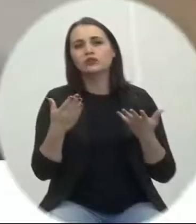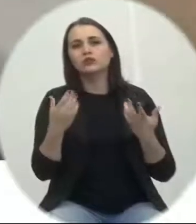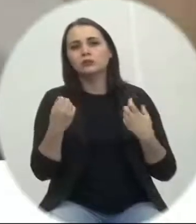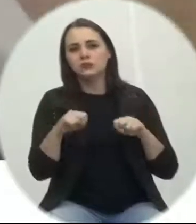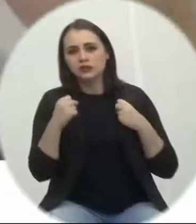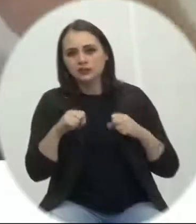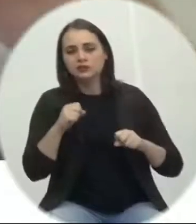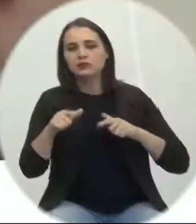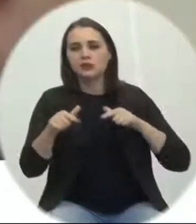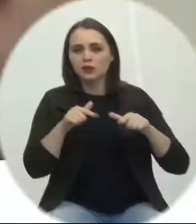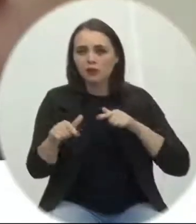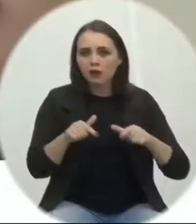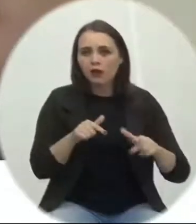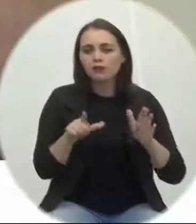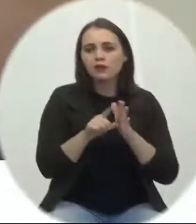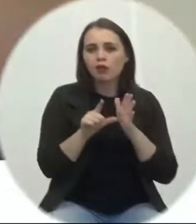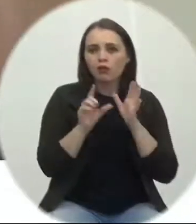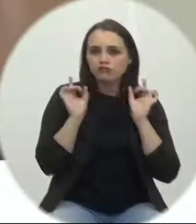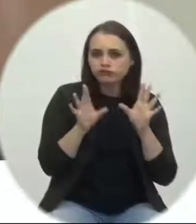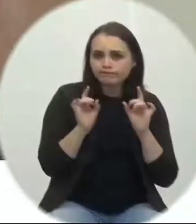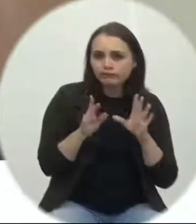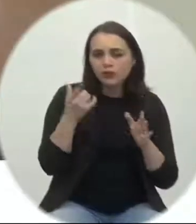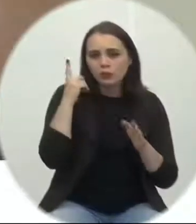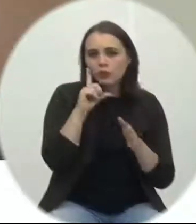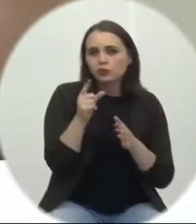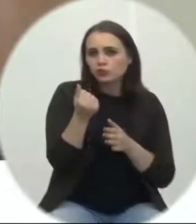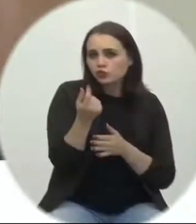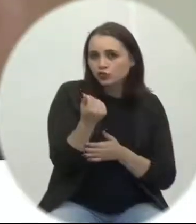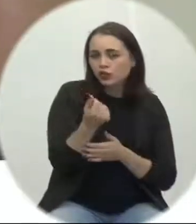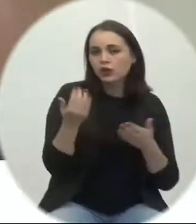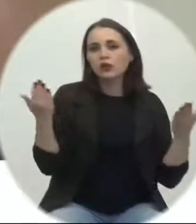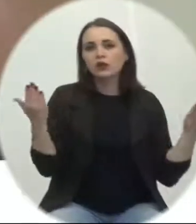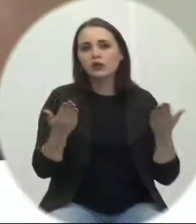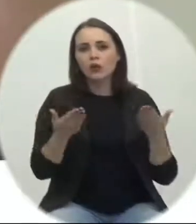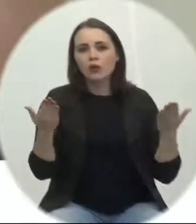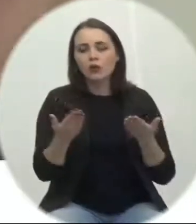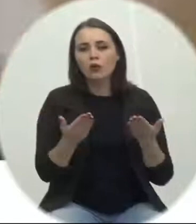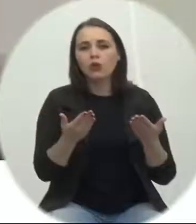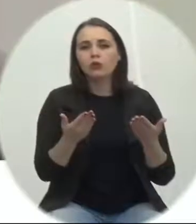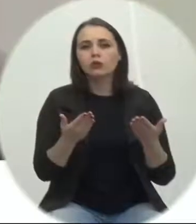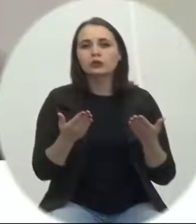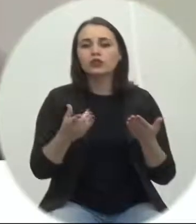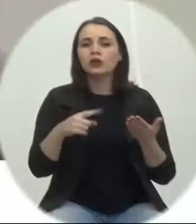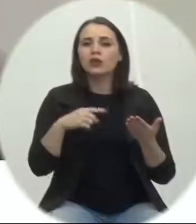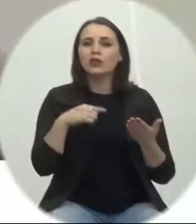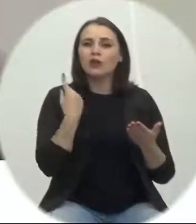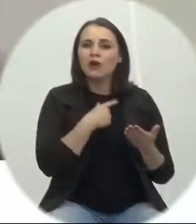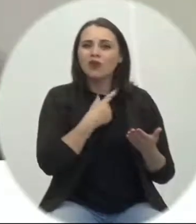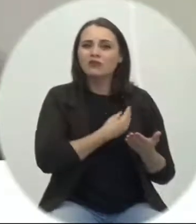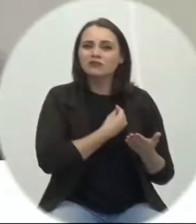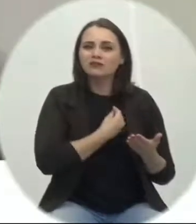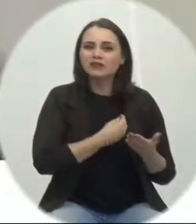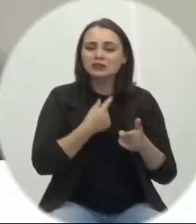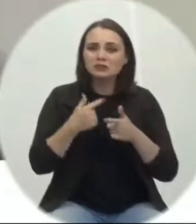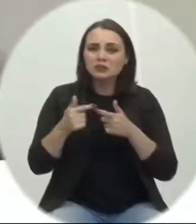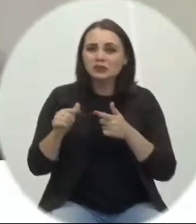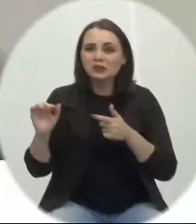dos seus negócios, e que hoje, eles estão sofrendo uma consequência já desde 2020.